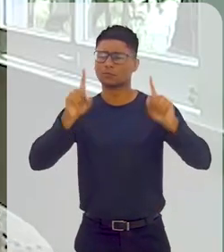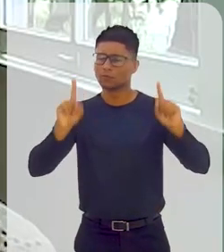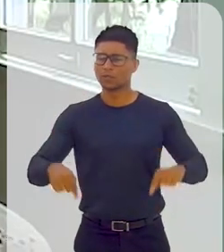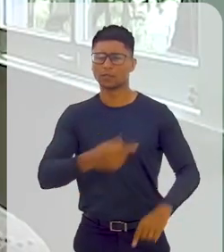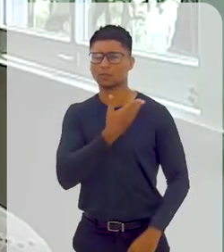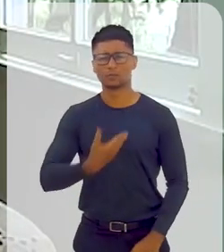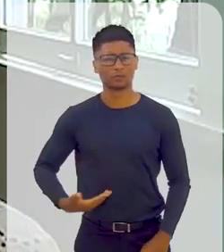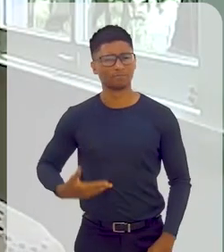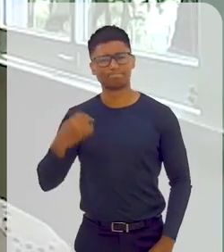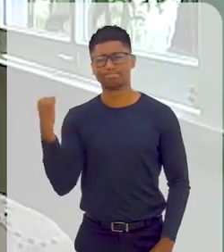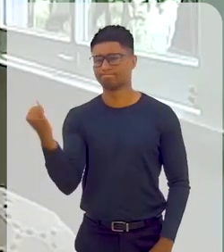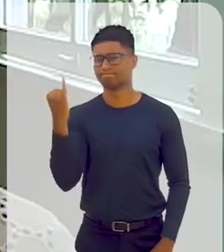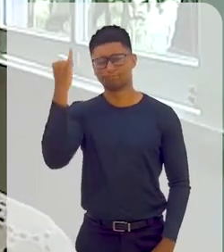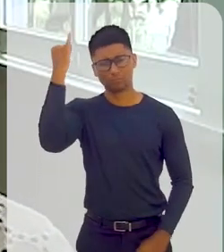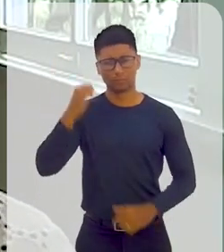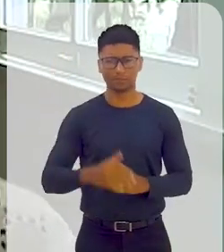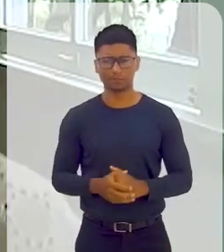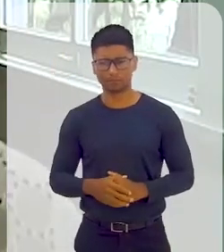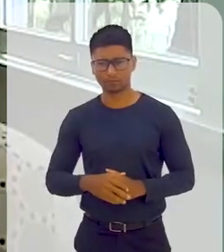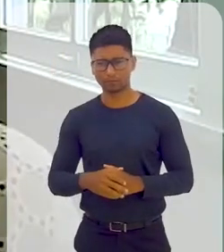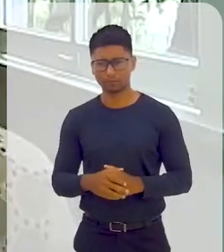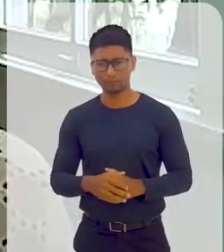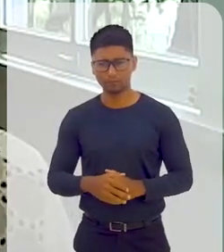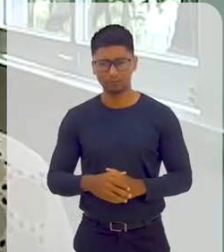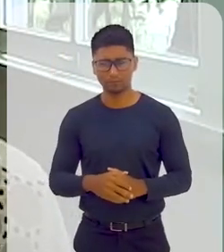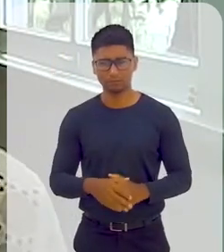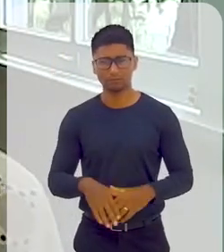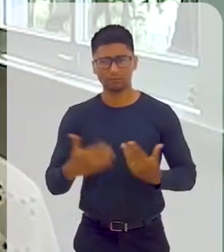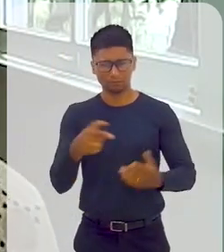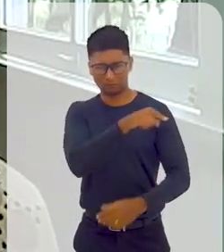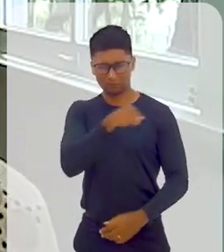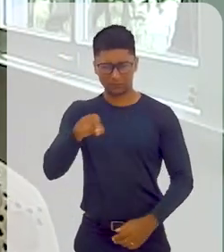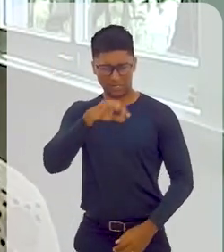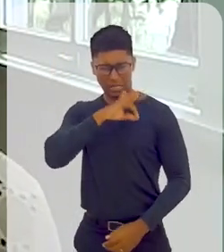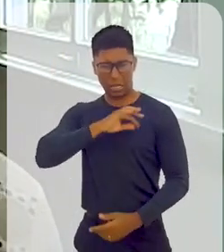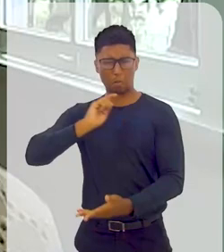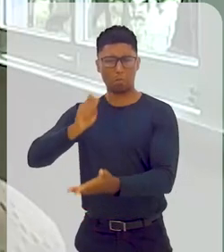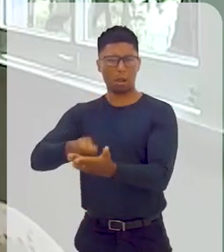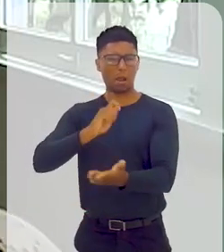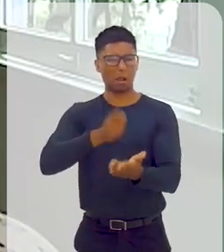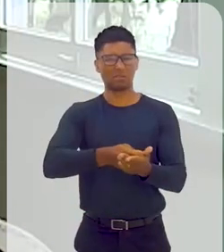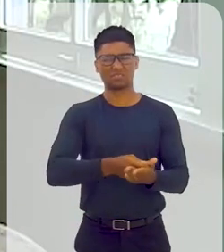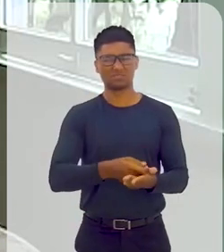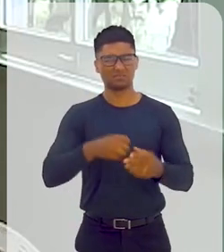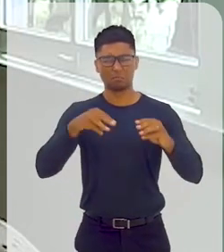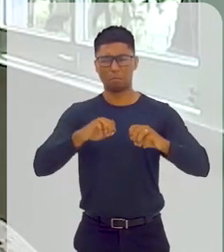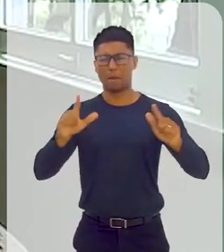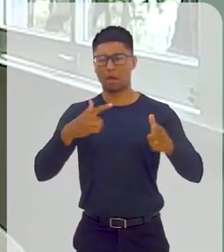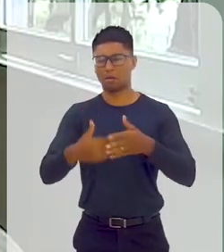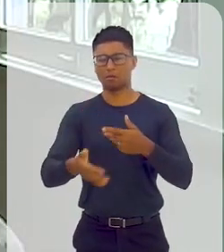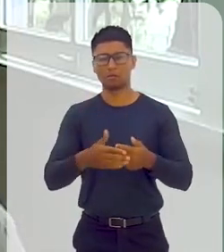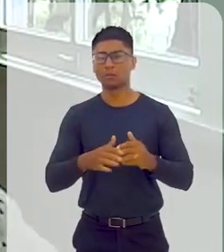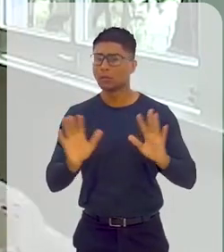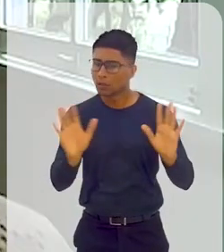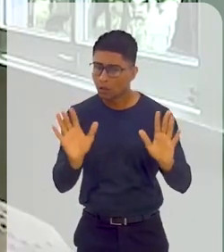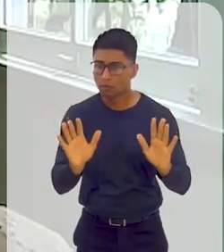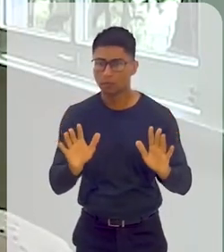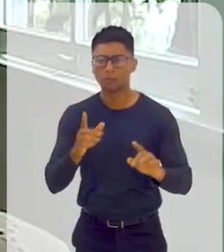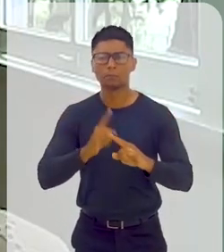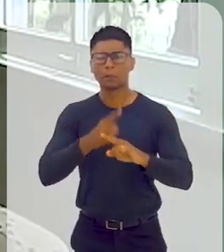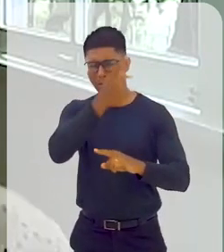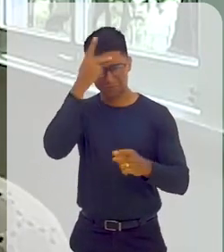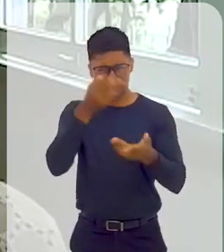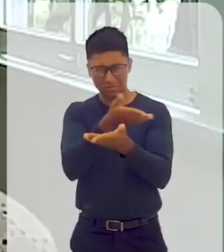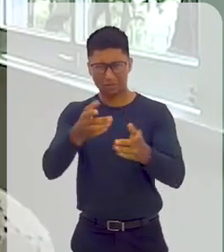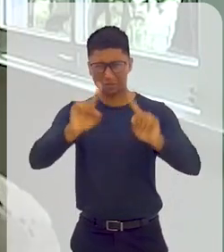é pagando mal os seus salários, porque aí entra-se naquela história. Quem é que vai querer continuar servidor público se